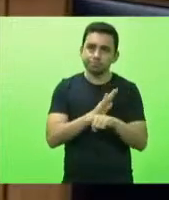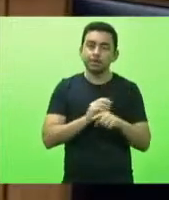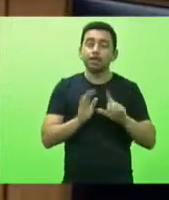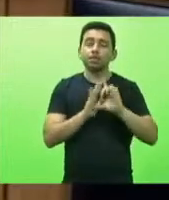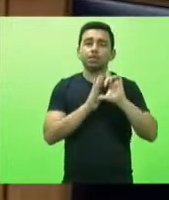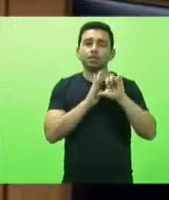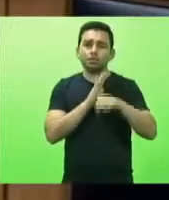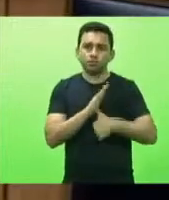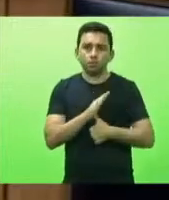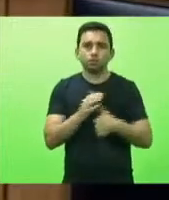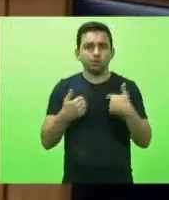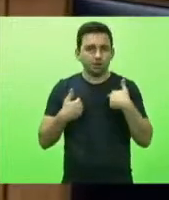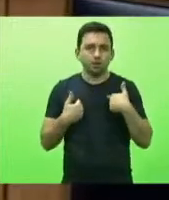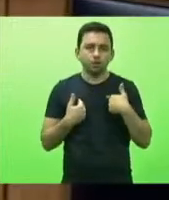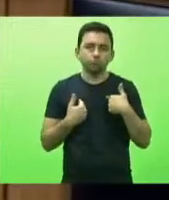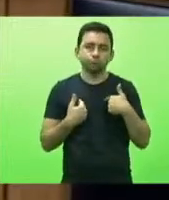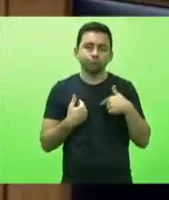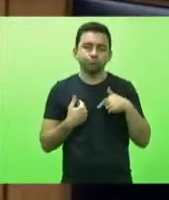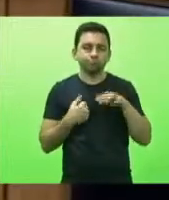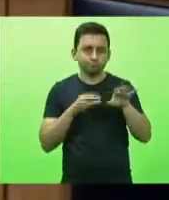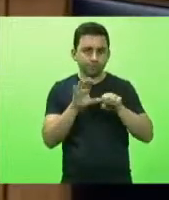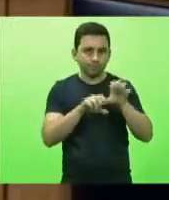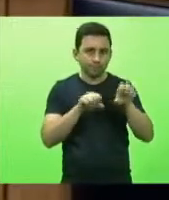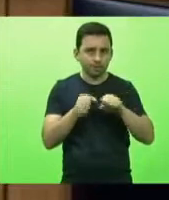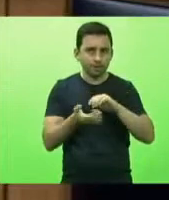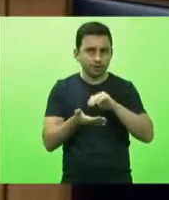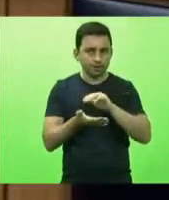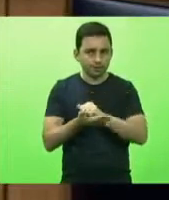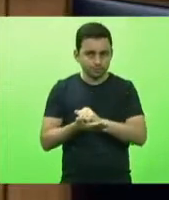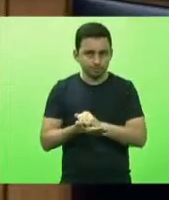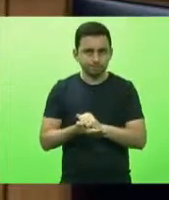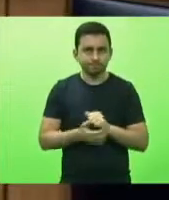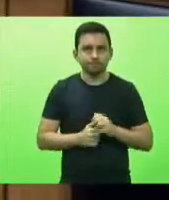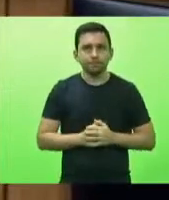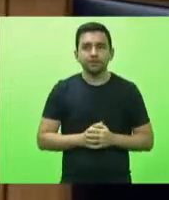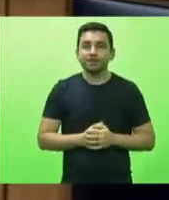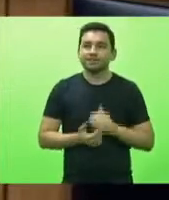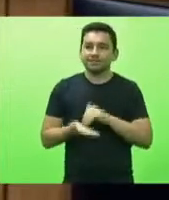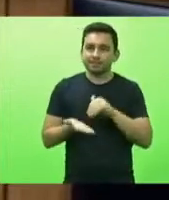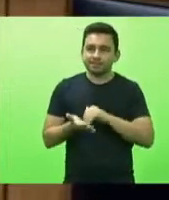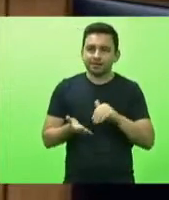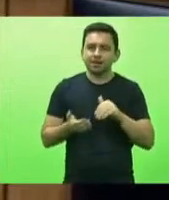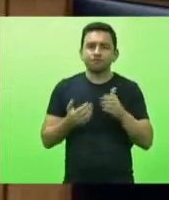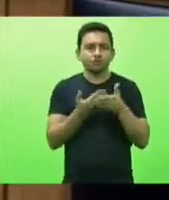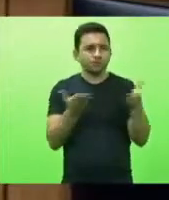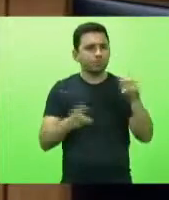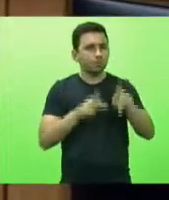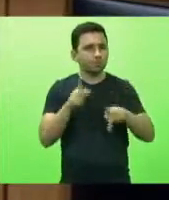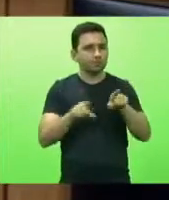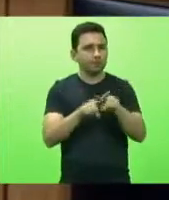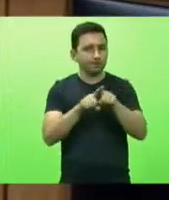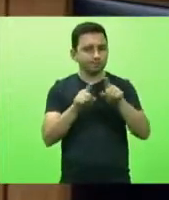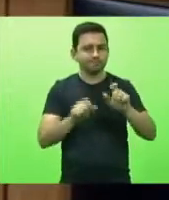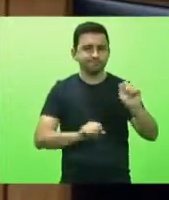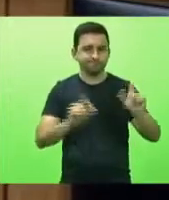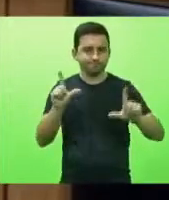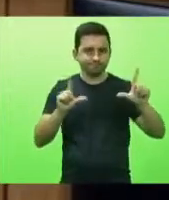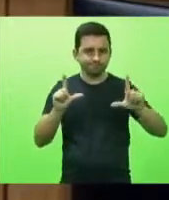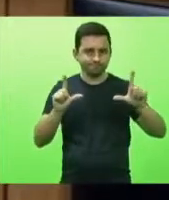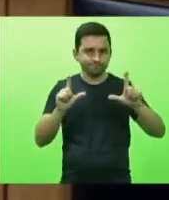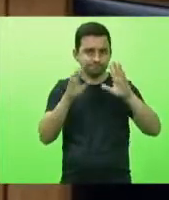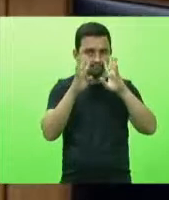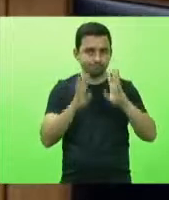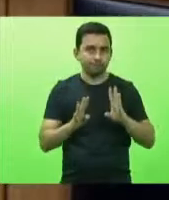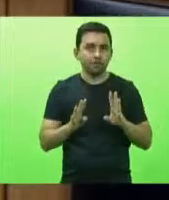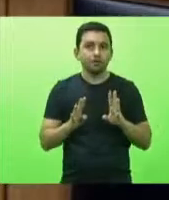eu vou colhendo as inscrições secretário público que nos assiste Santa Catarina está